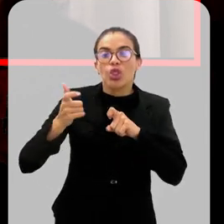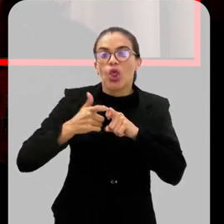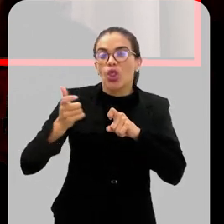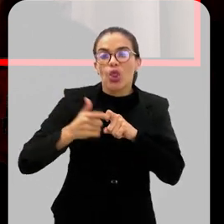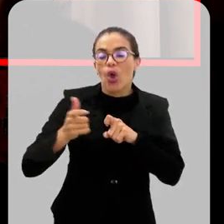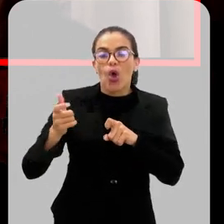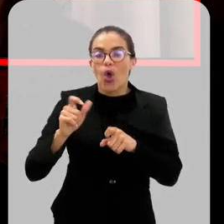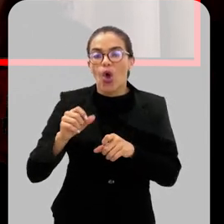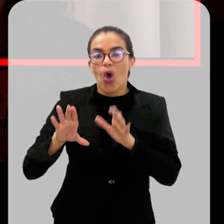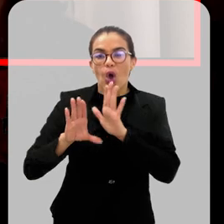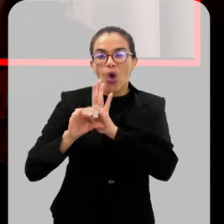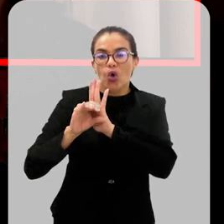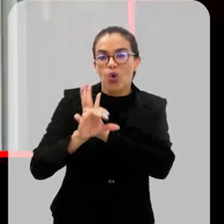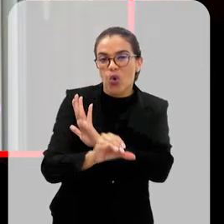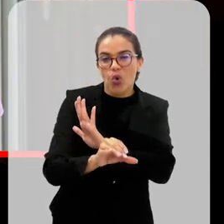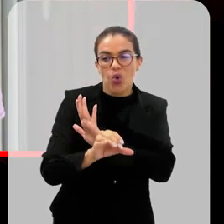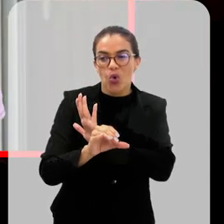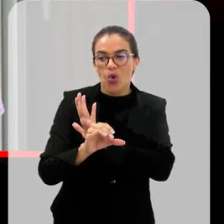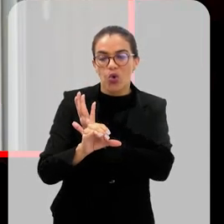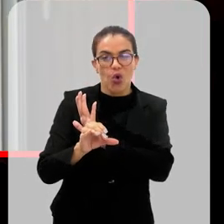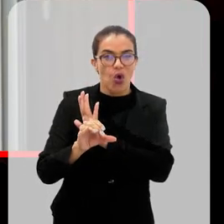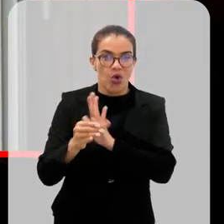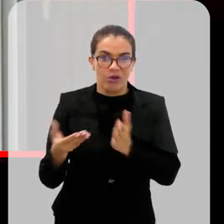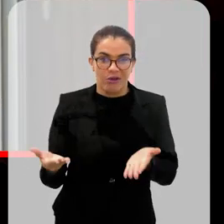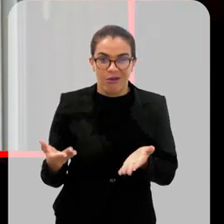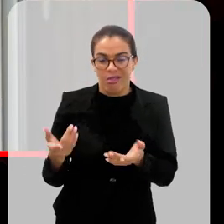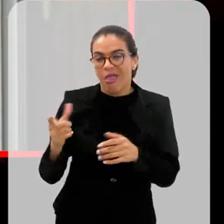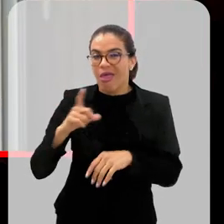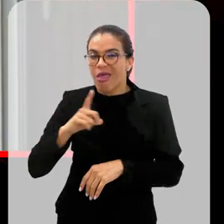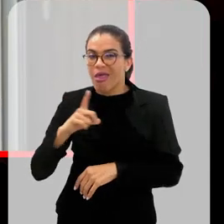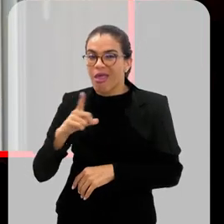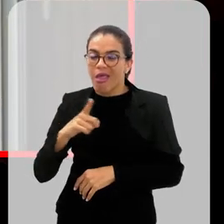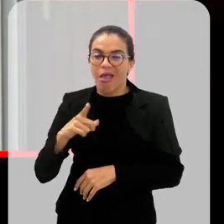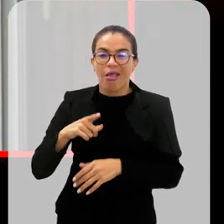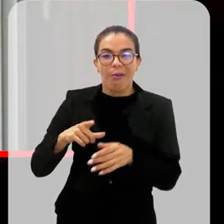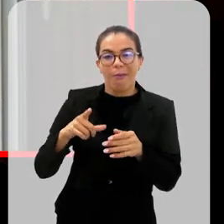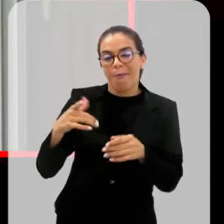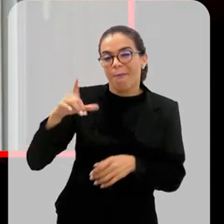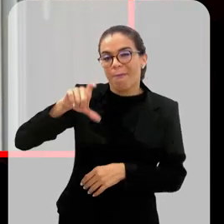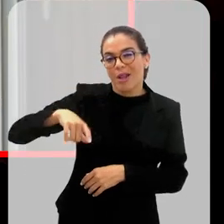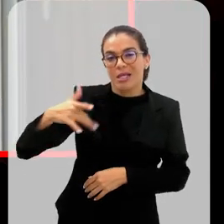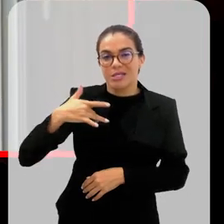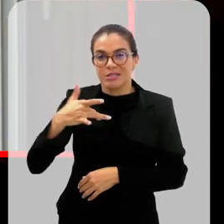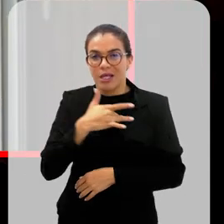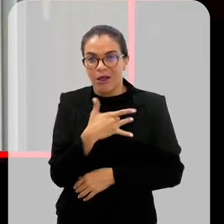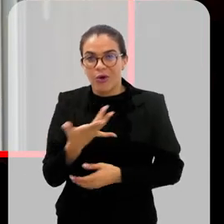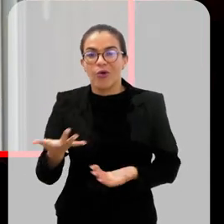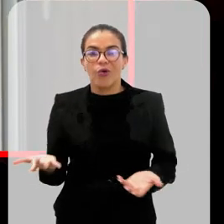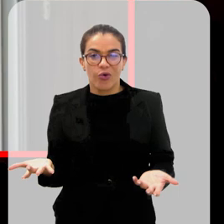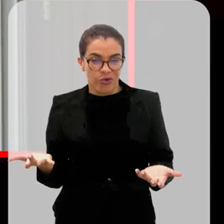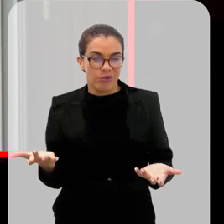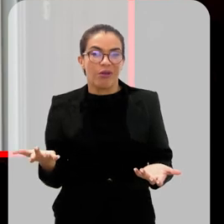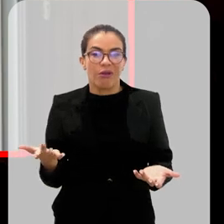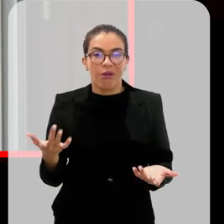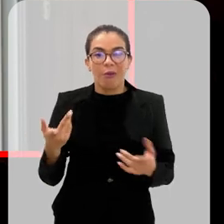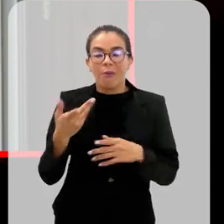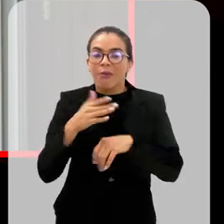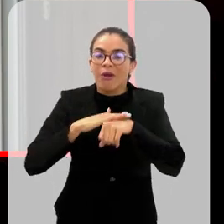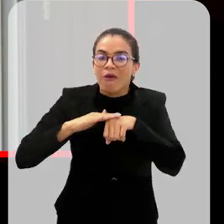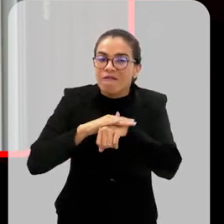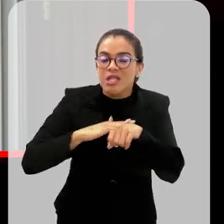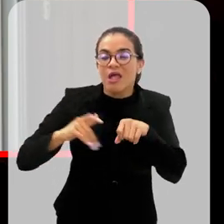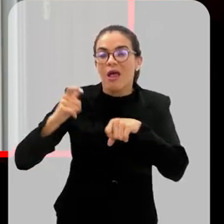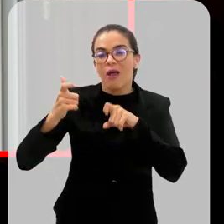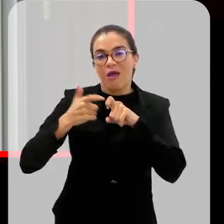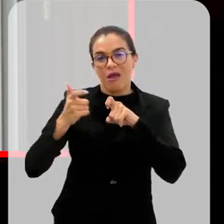Google, em vez de ir ao médico, ao posto de saúde, à clínica da família, aquele que tem plano de saúde particular, vá a um hospital para